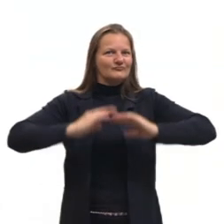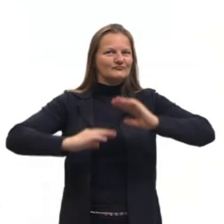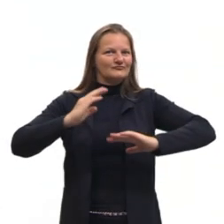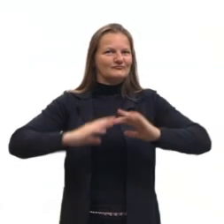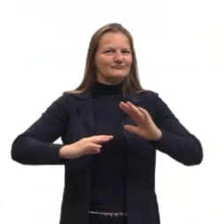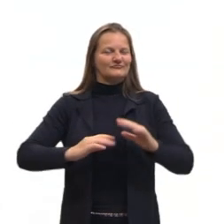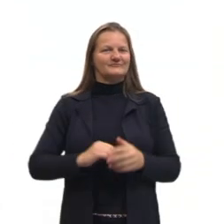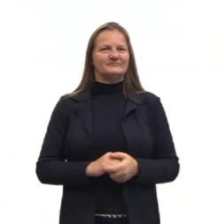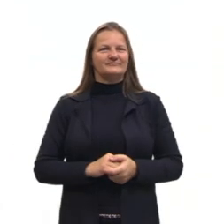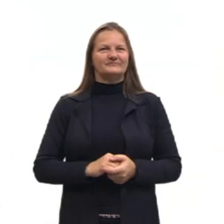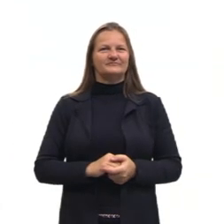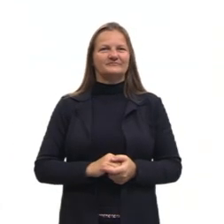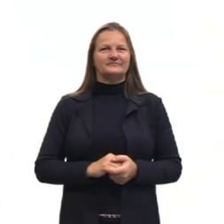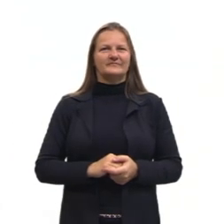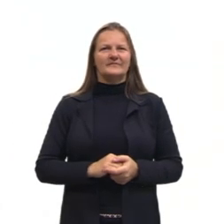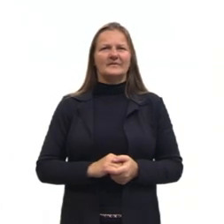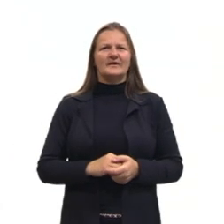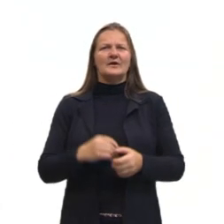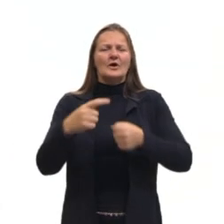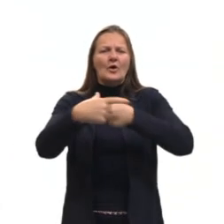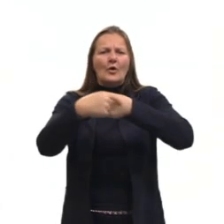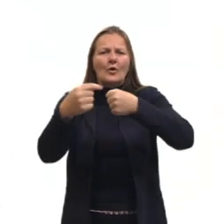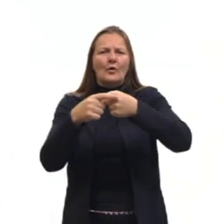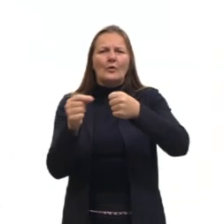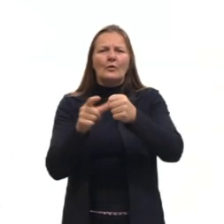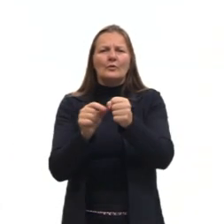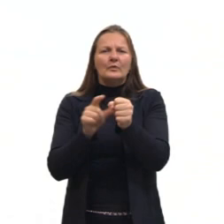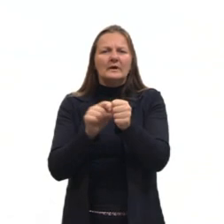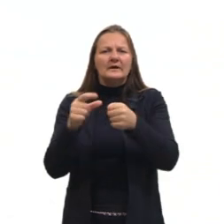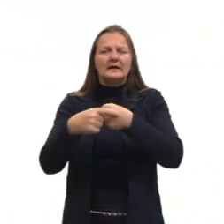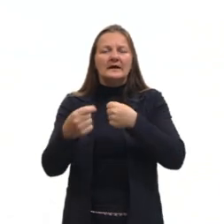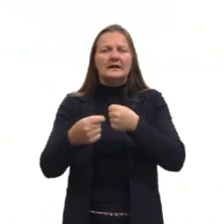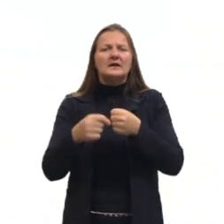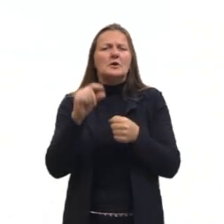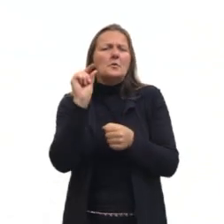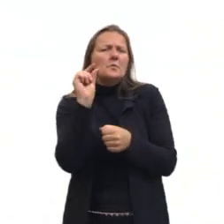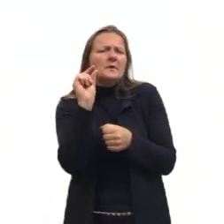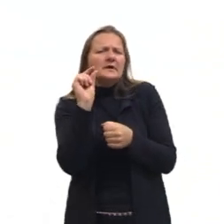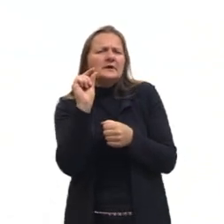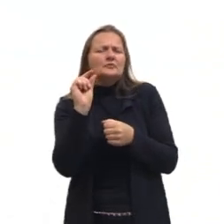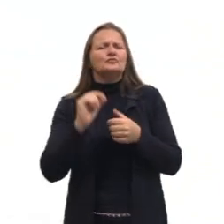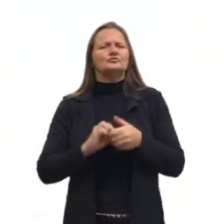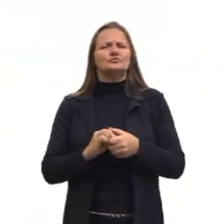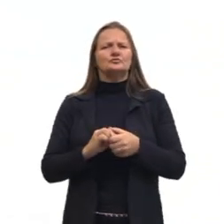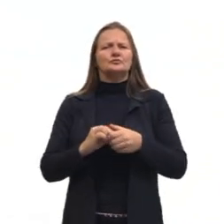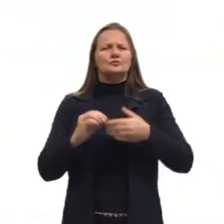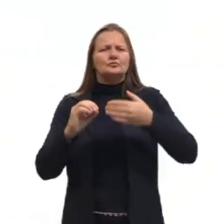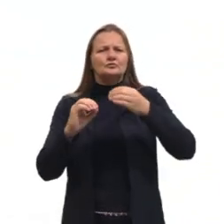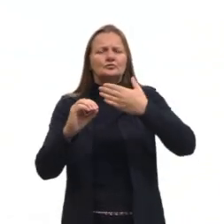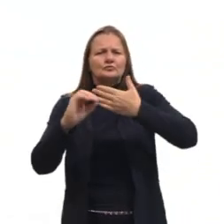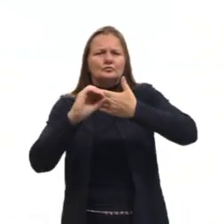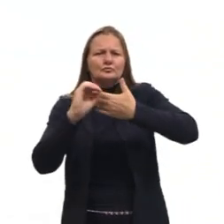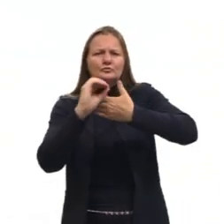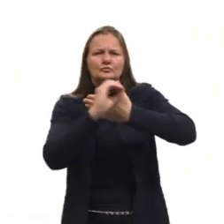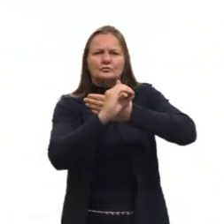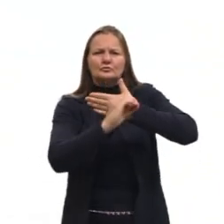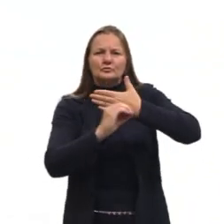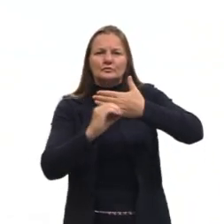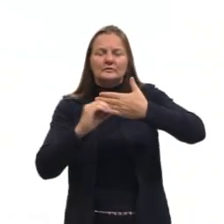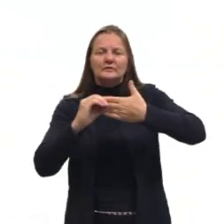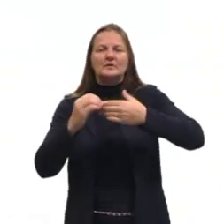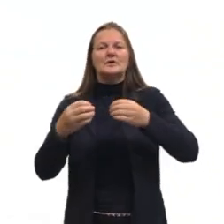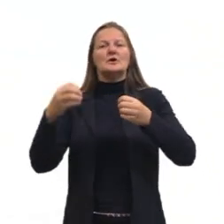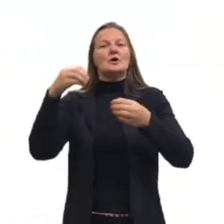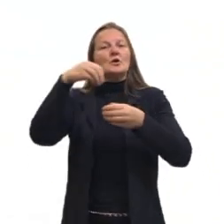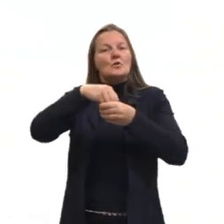Bom, organelas, gente, são pequenos órgãos que compõem as células,